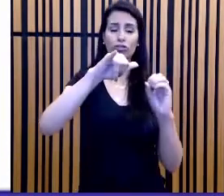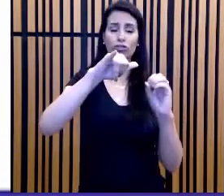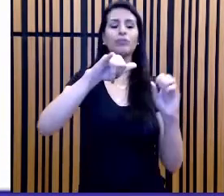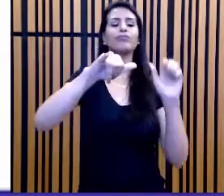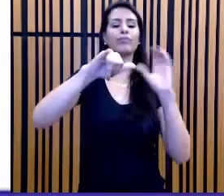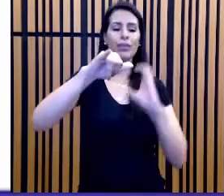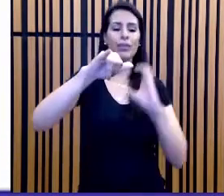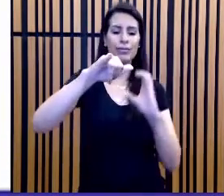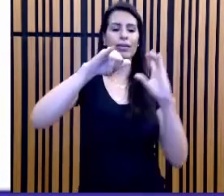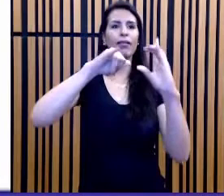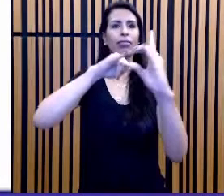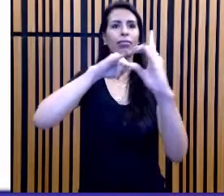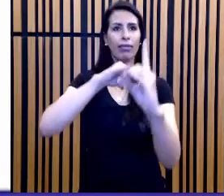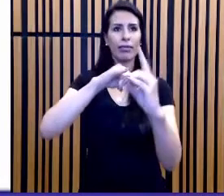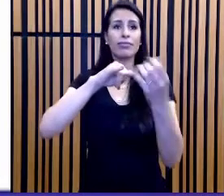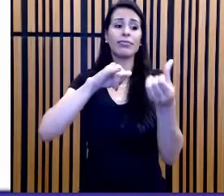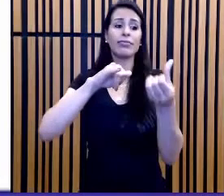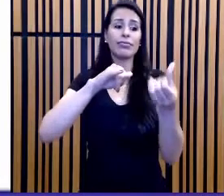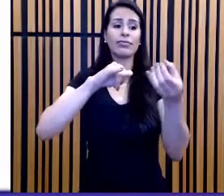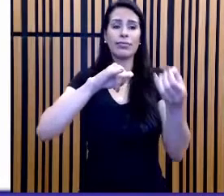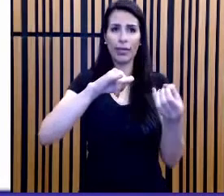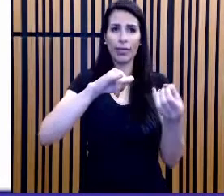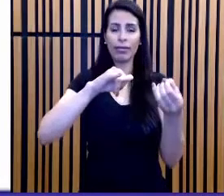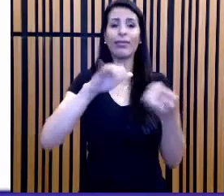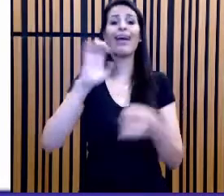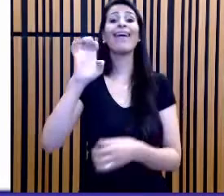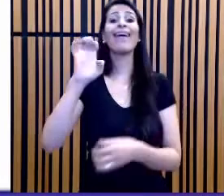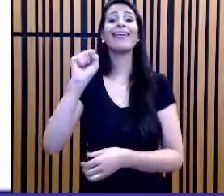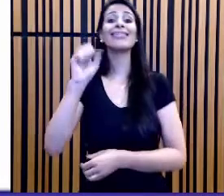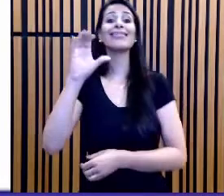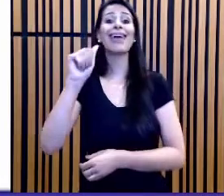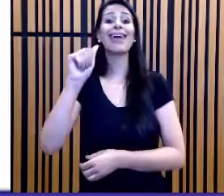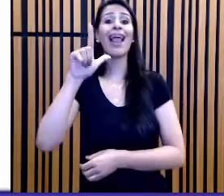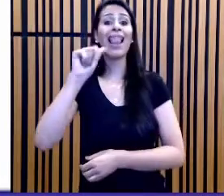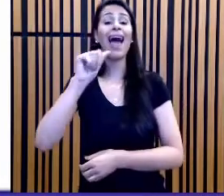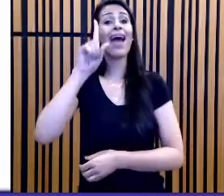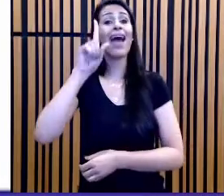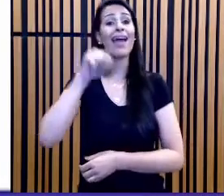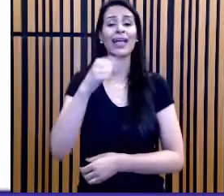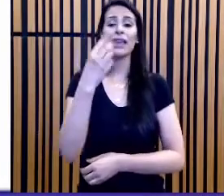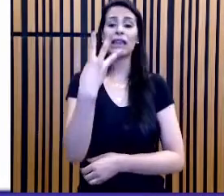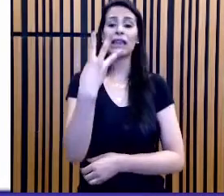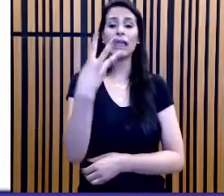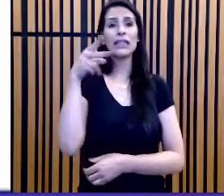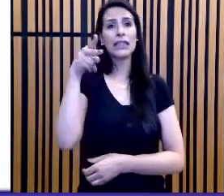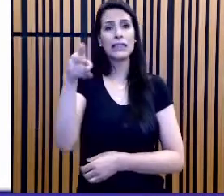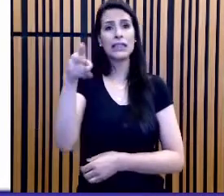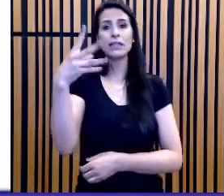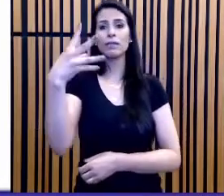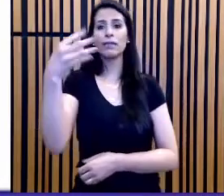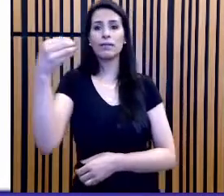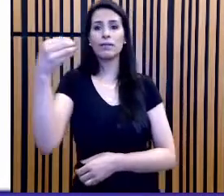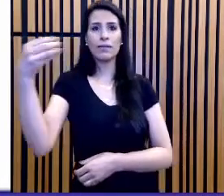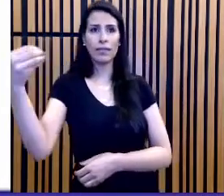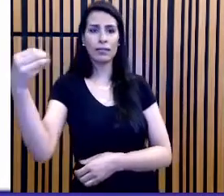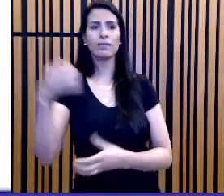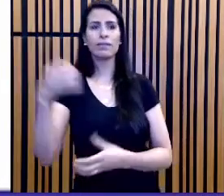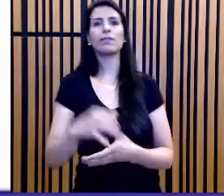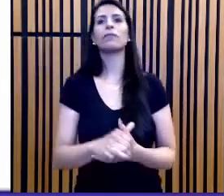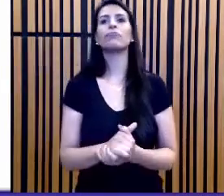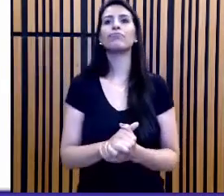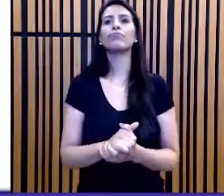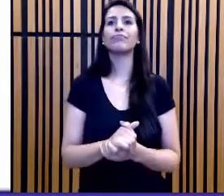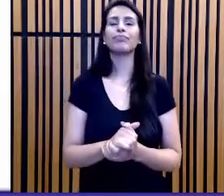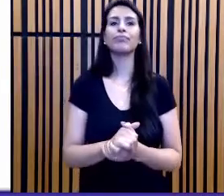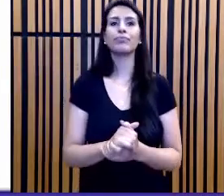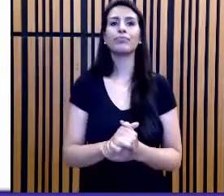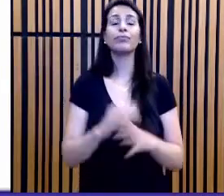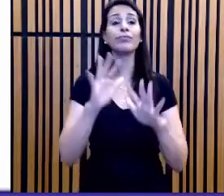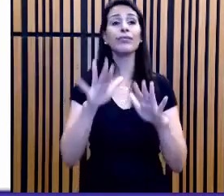escala é de 3 para 400. Ou seja, 3 unidades no modelo representam 400 unidades